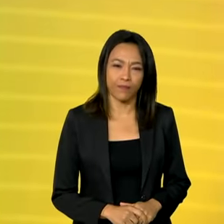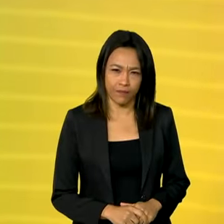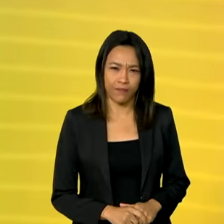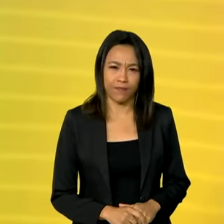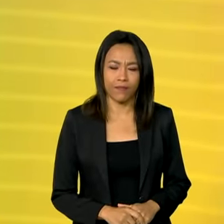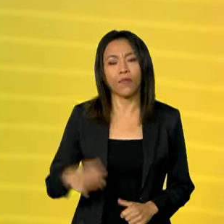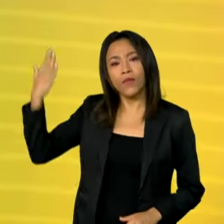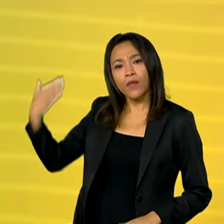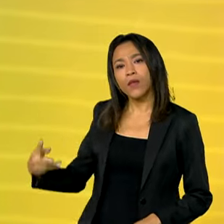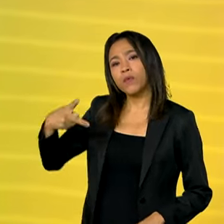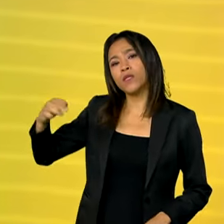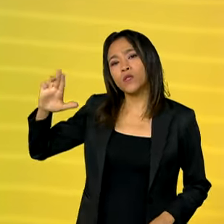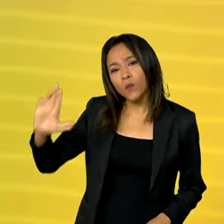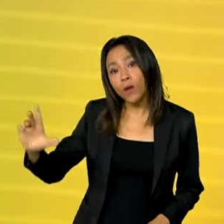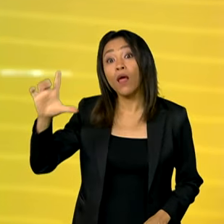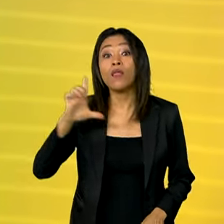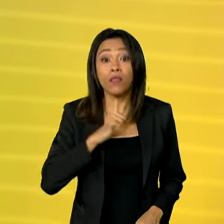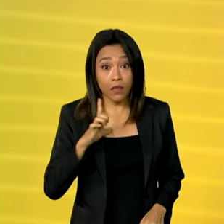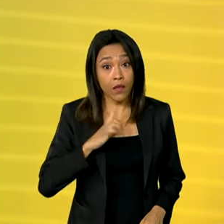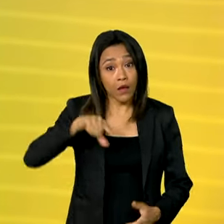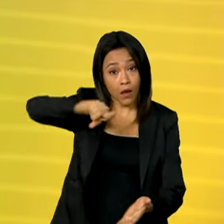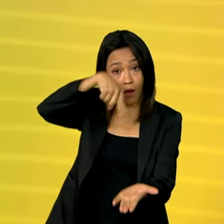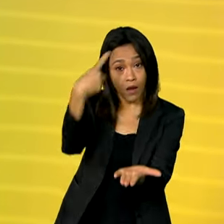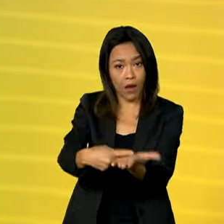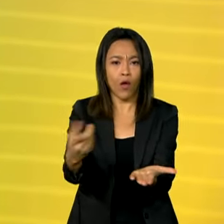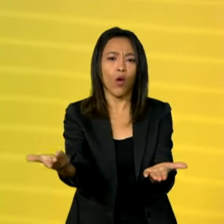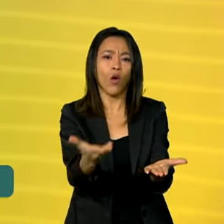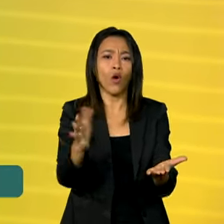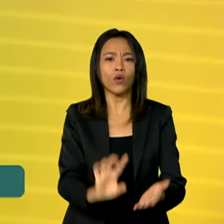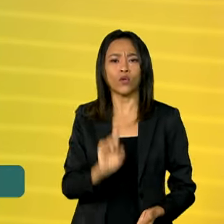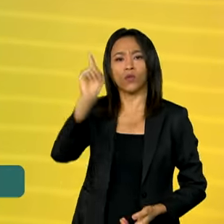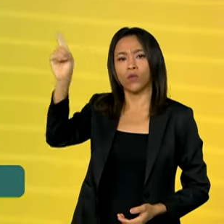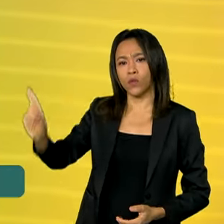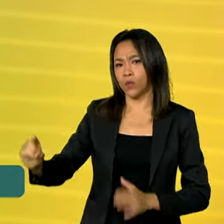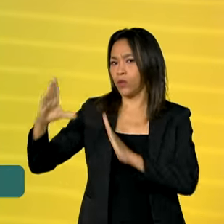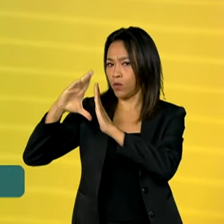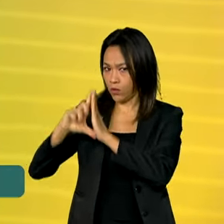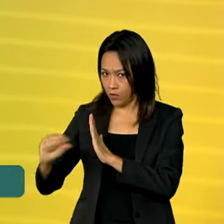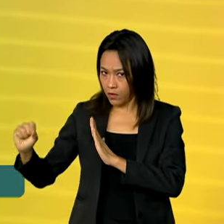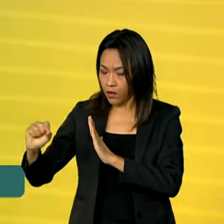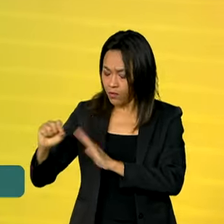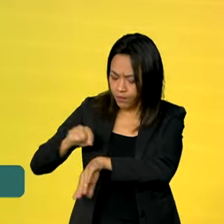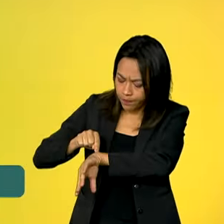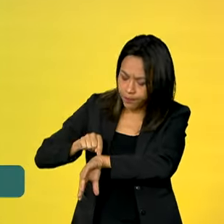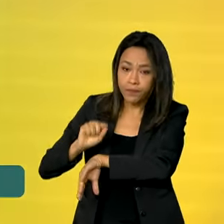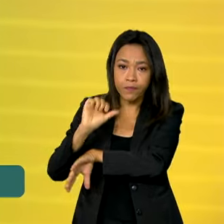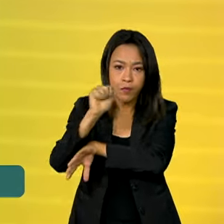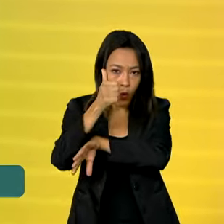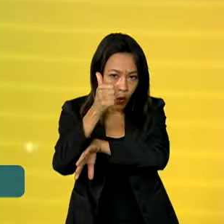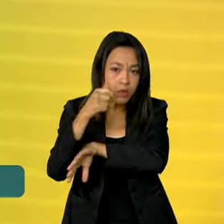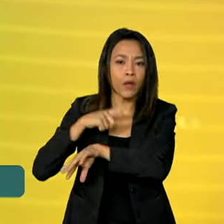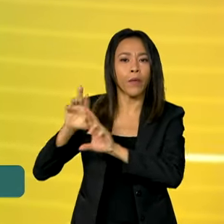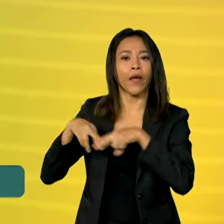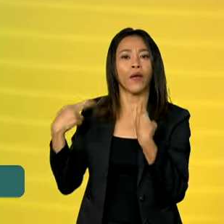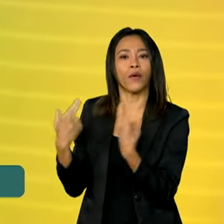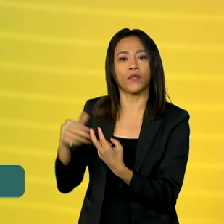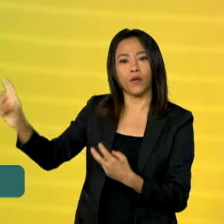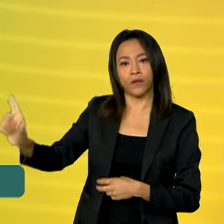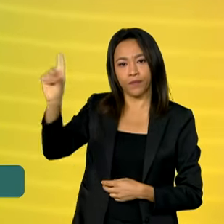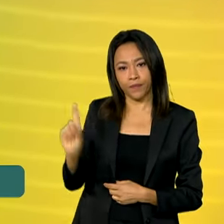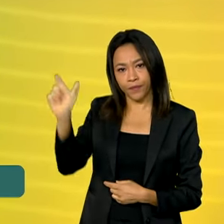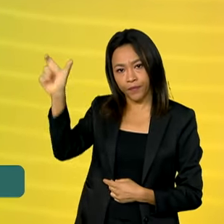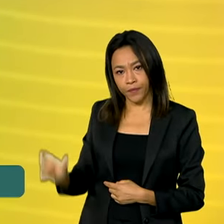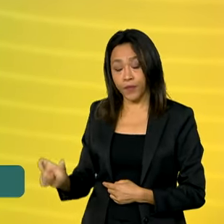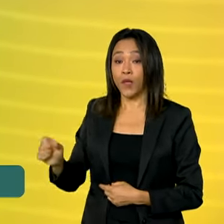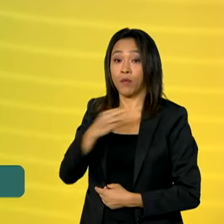E aí, presidente Lula tem compromissos hoje no Palácio do Planalto. Às 11 horas, ele tem uma reunião com o ministro da Justiça e